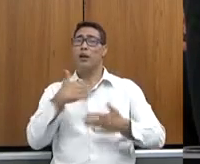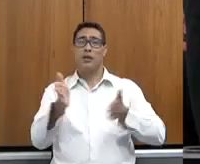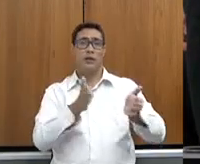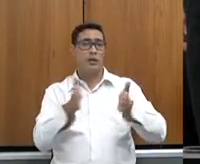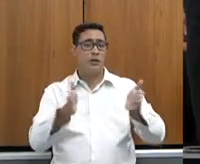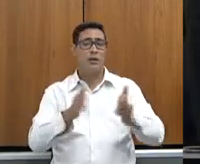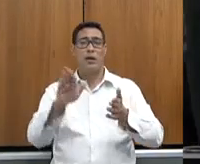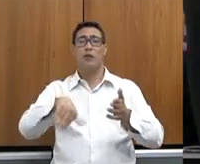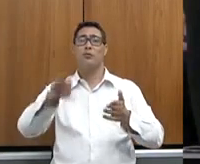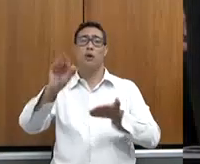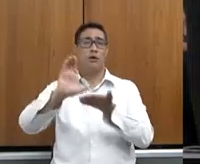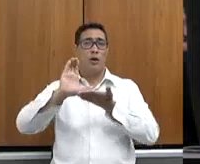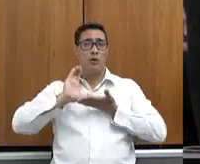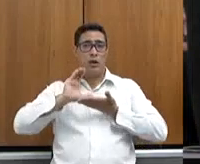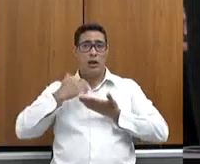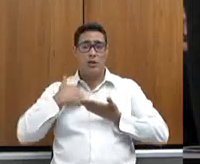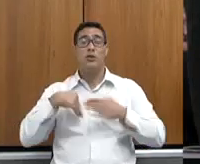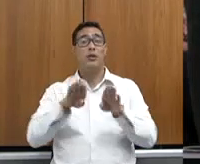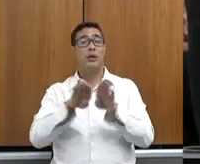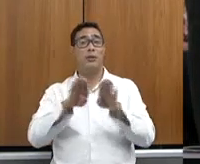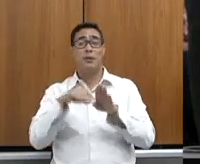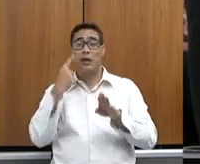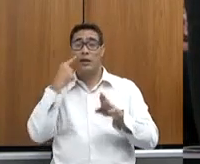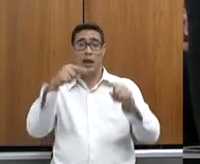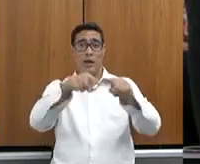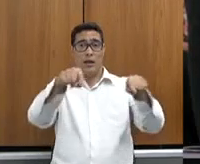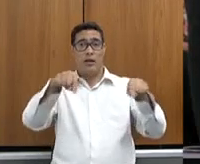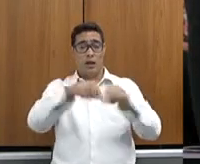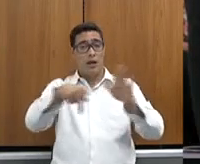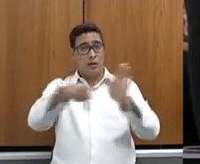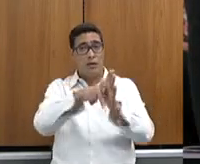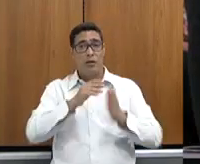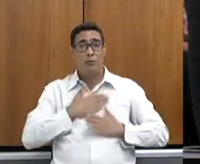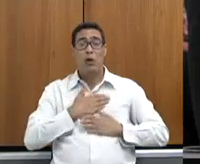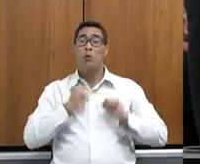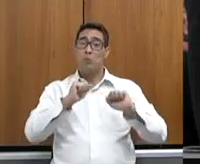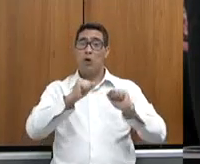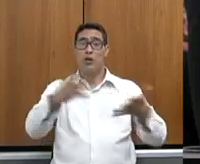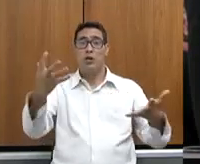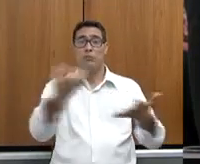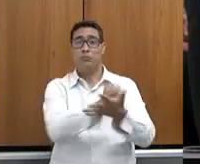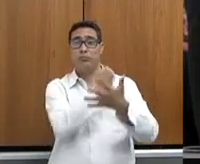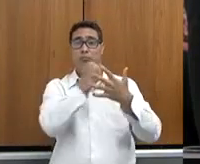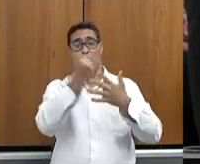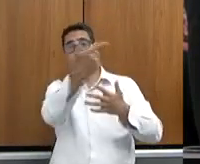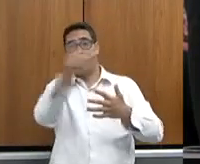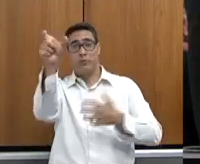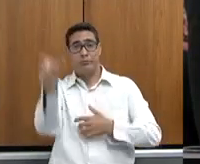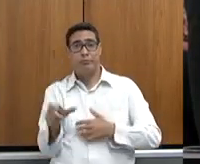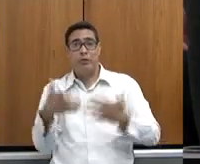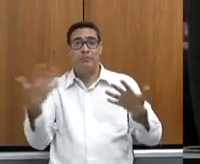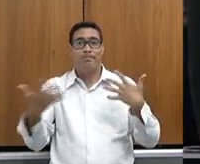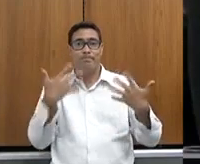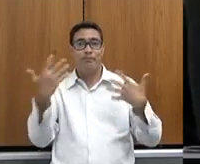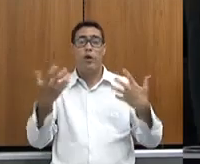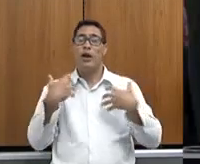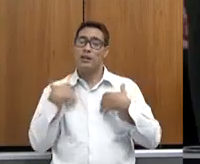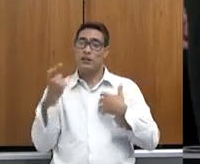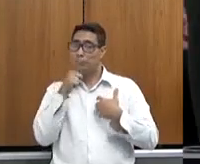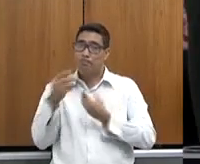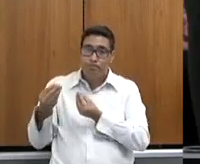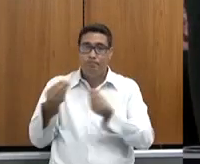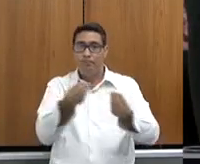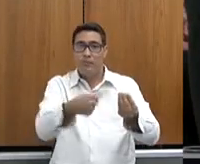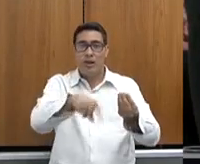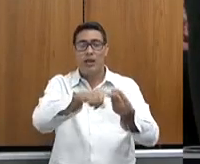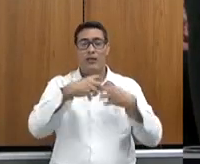insegurança que vive de estar em uma terra que amanhã pode não ser mais dela, isso aí traz uma felicidade para a gente, e é